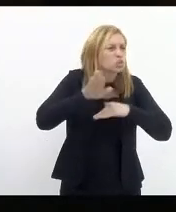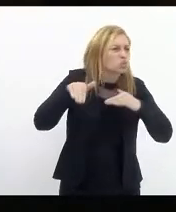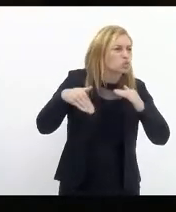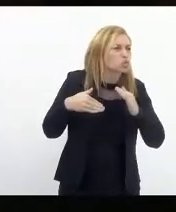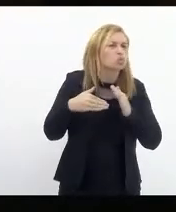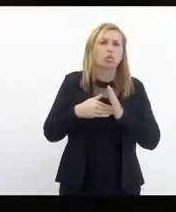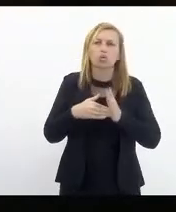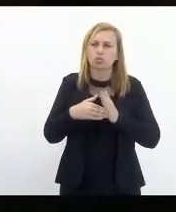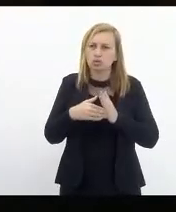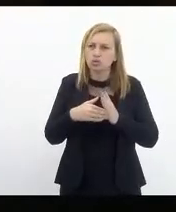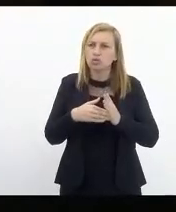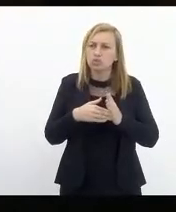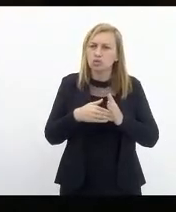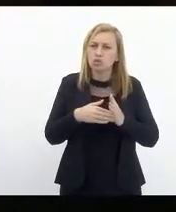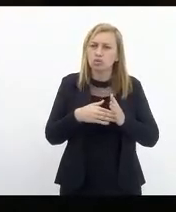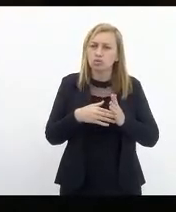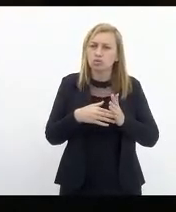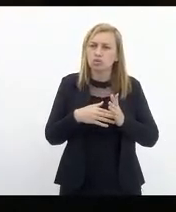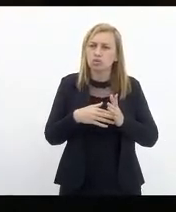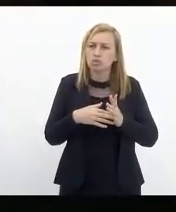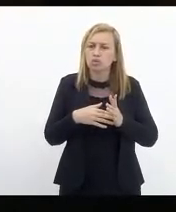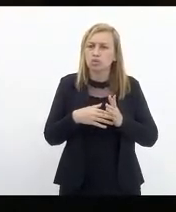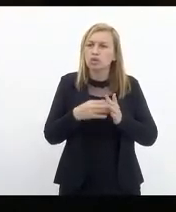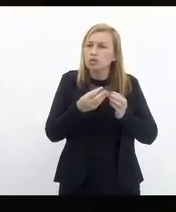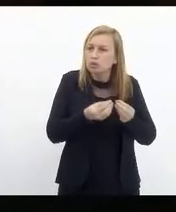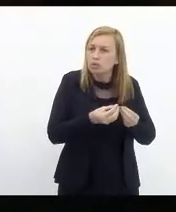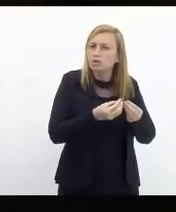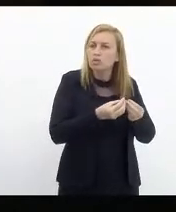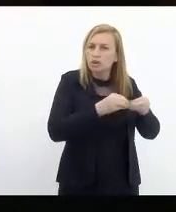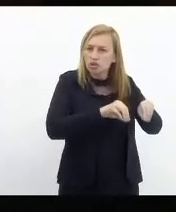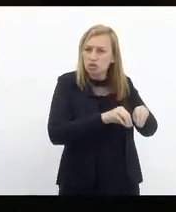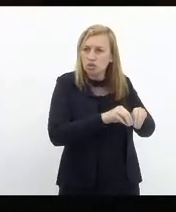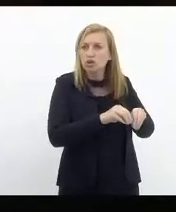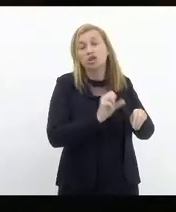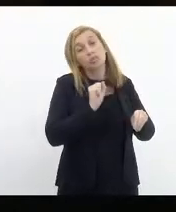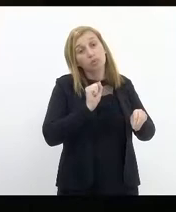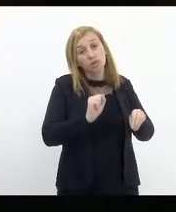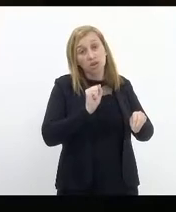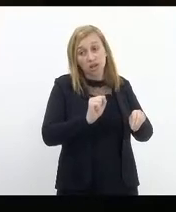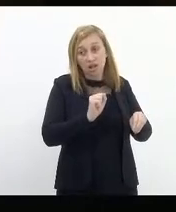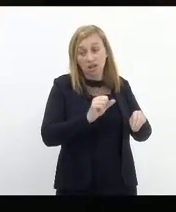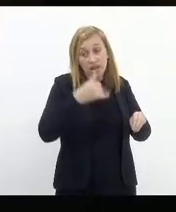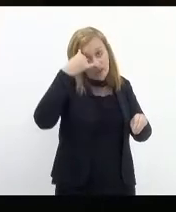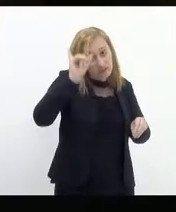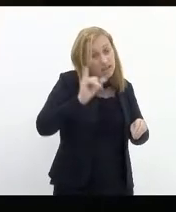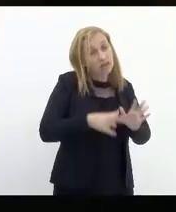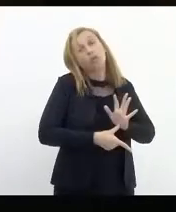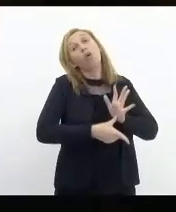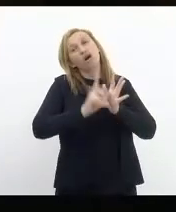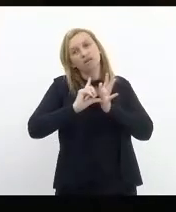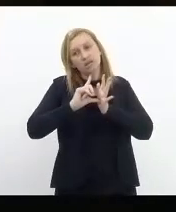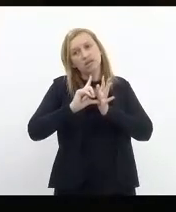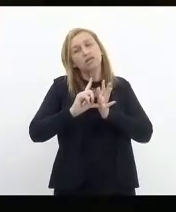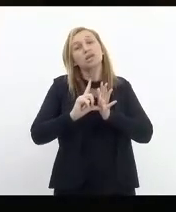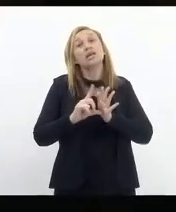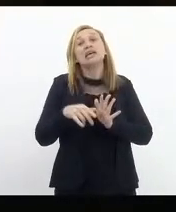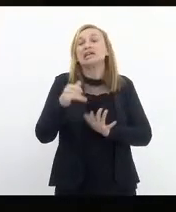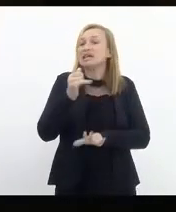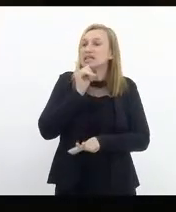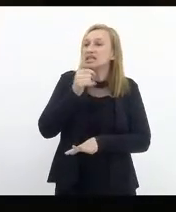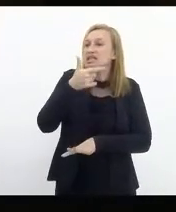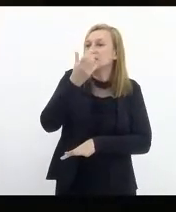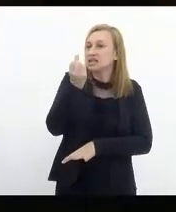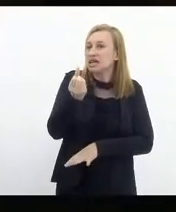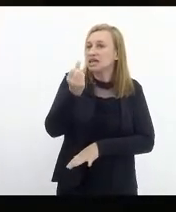aquilo, todas aquelas precauções que a gente poderia ter tomado e evitado que, por exemplo, cerca de